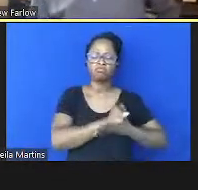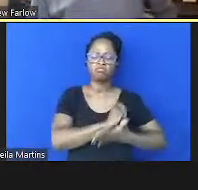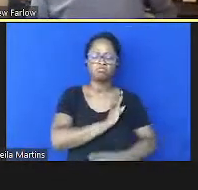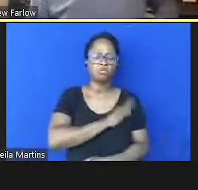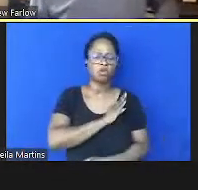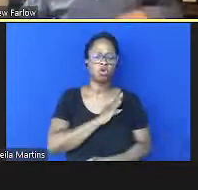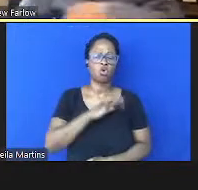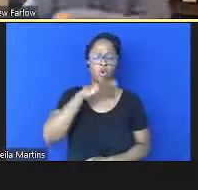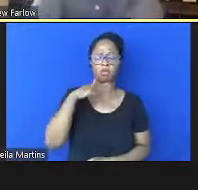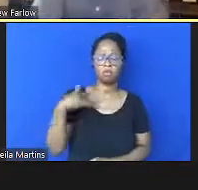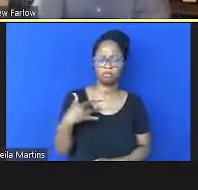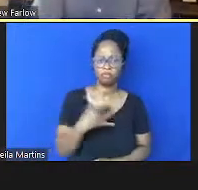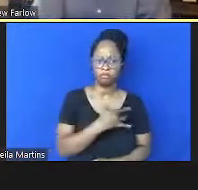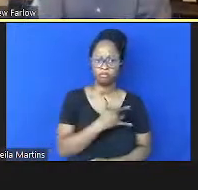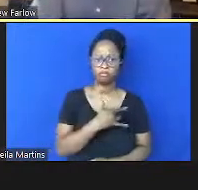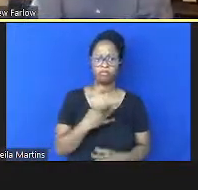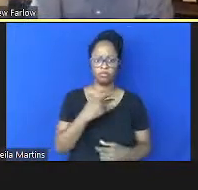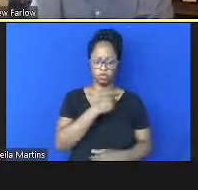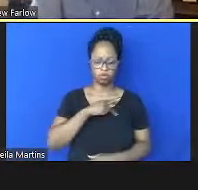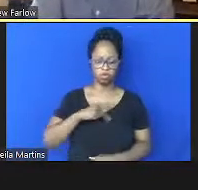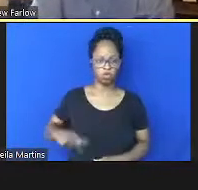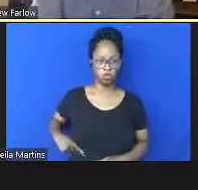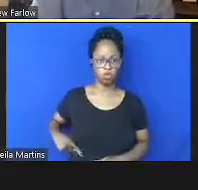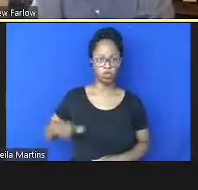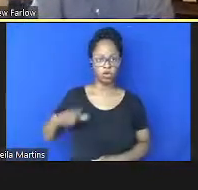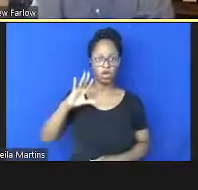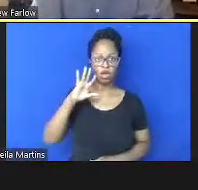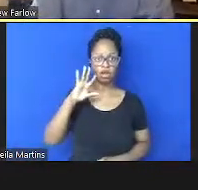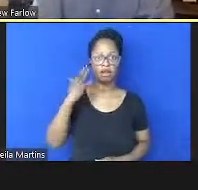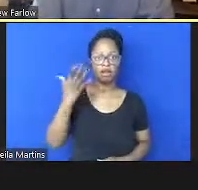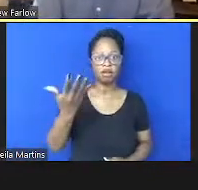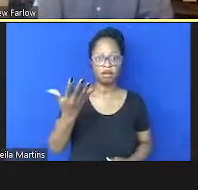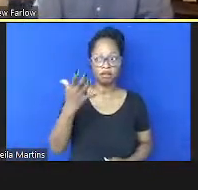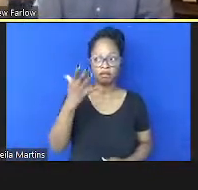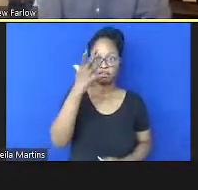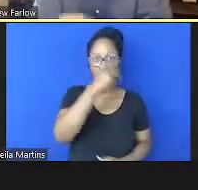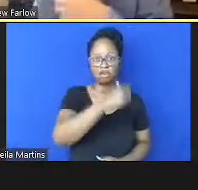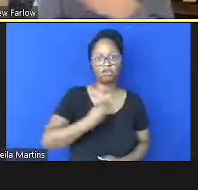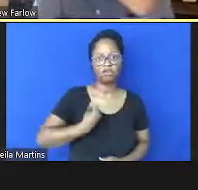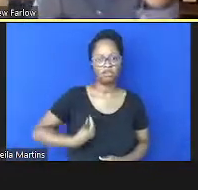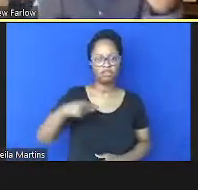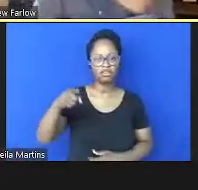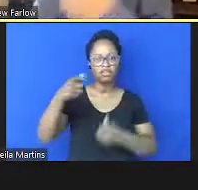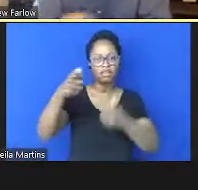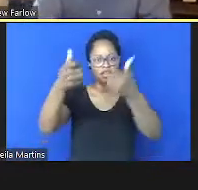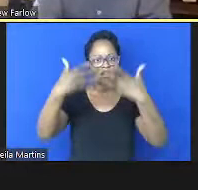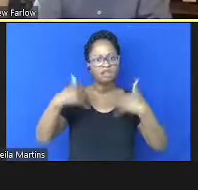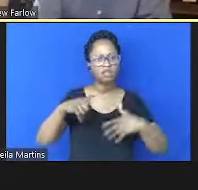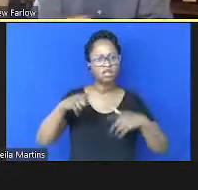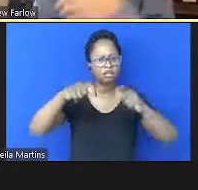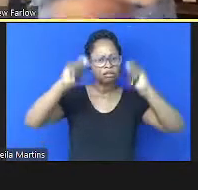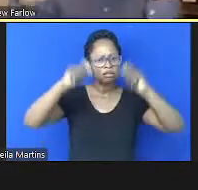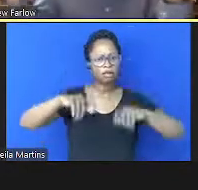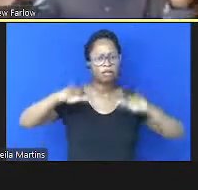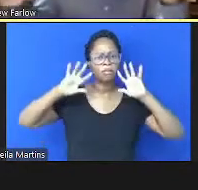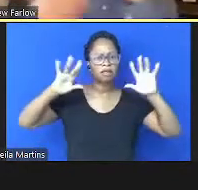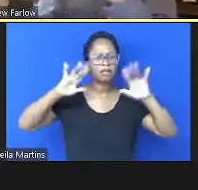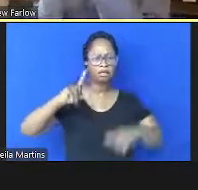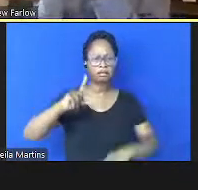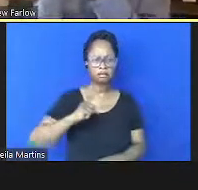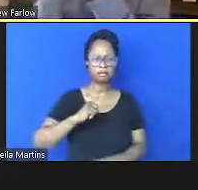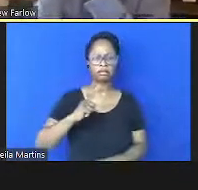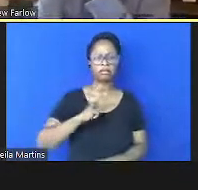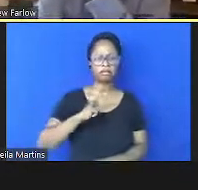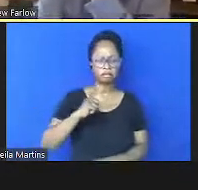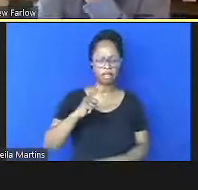saúde o presidente resolveu salvar vidas e ele disse você pode pensar que a gente tem que diminuir a